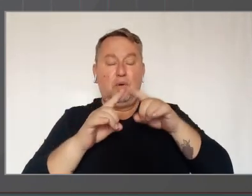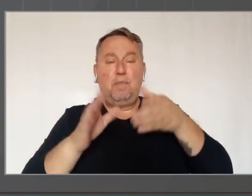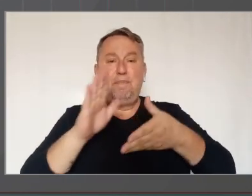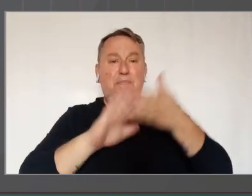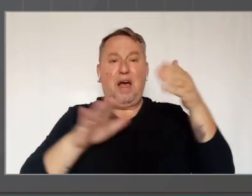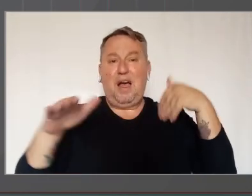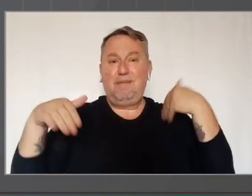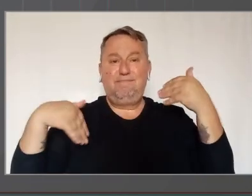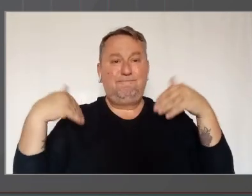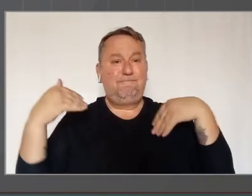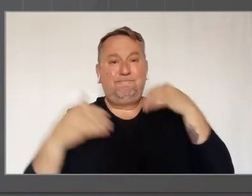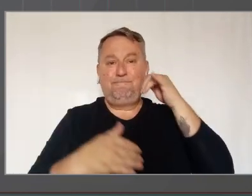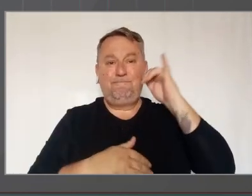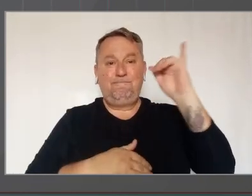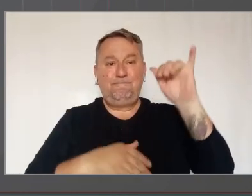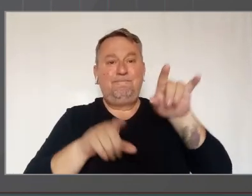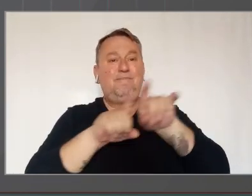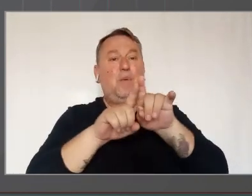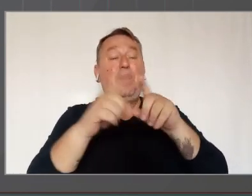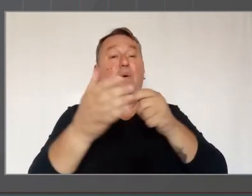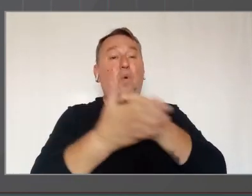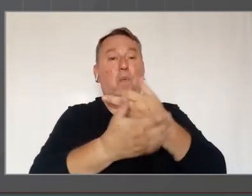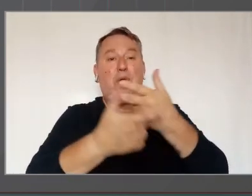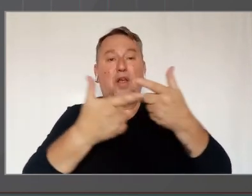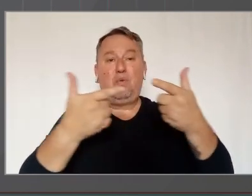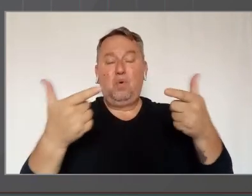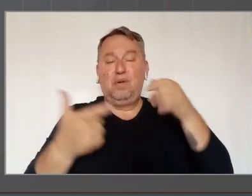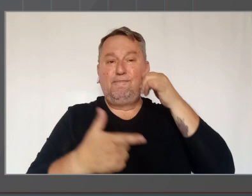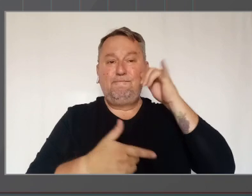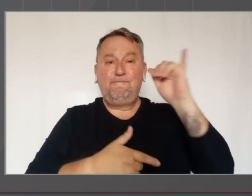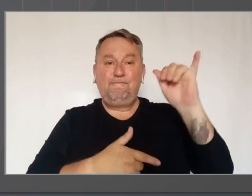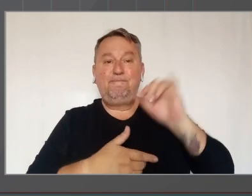sair de casa e evitar compras desnecessárias.